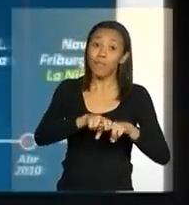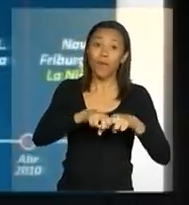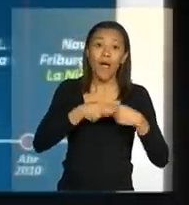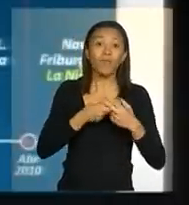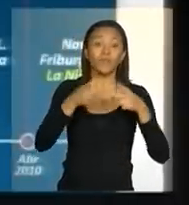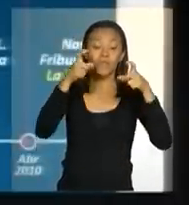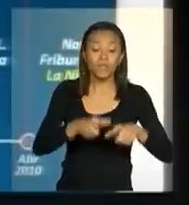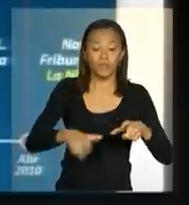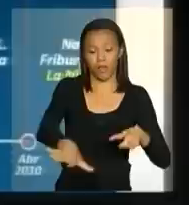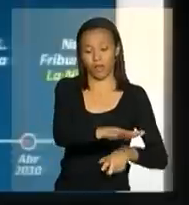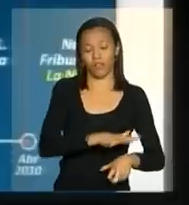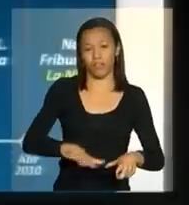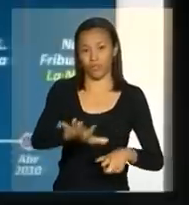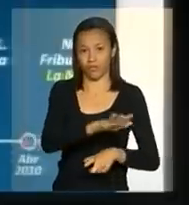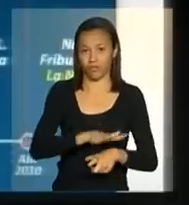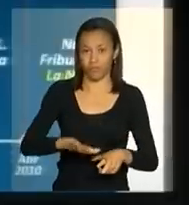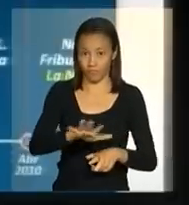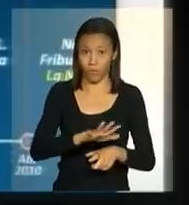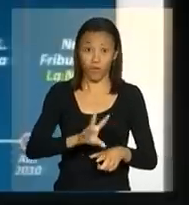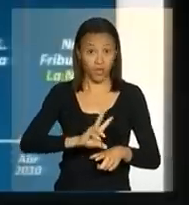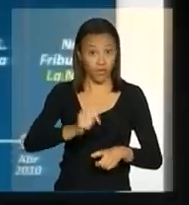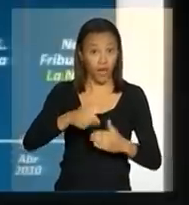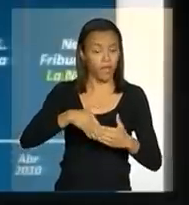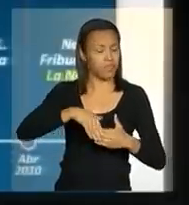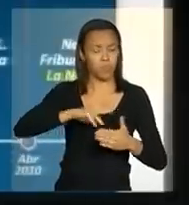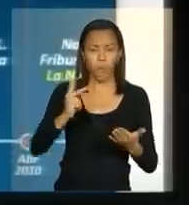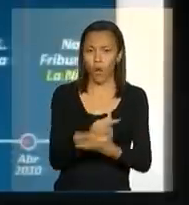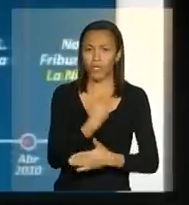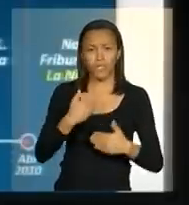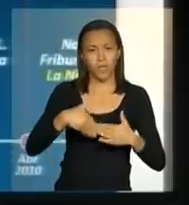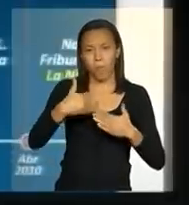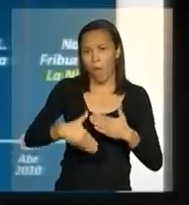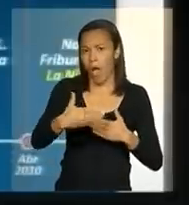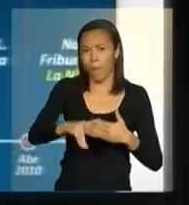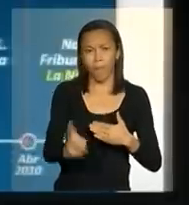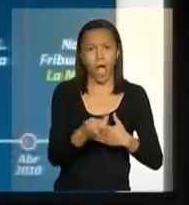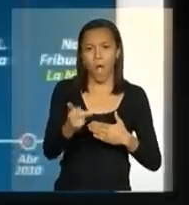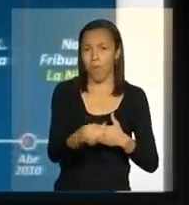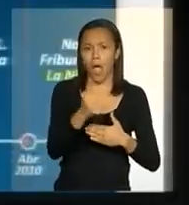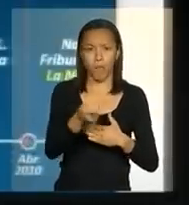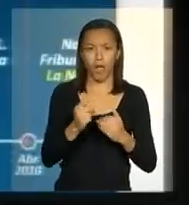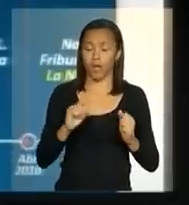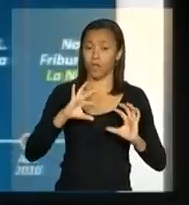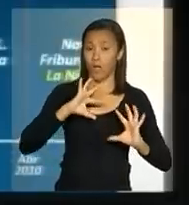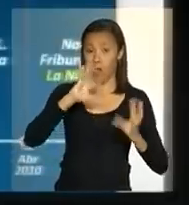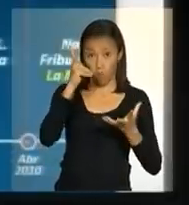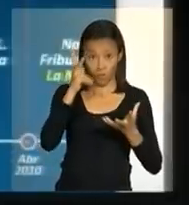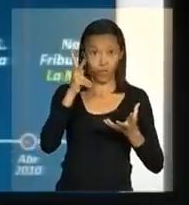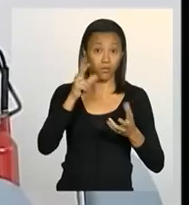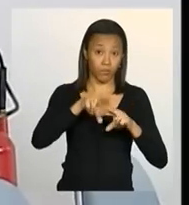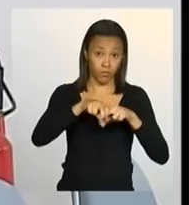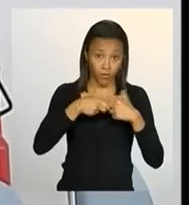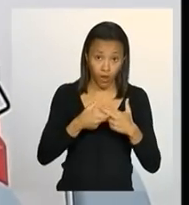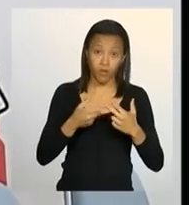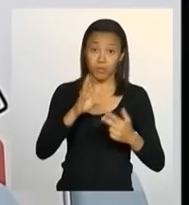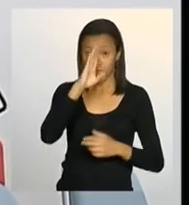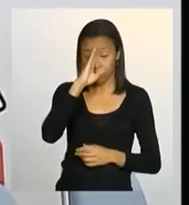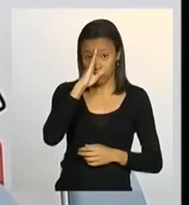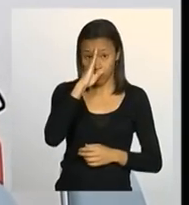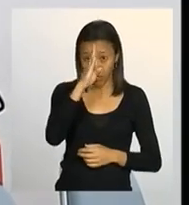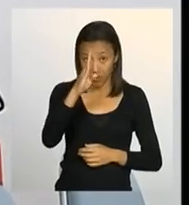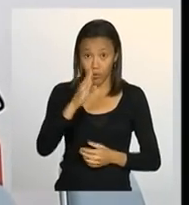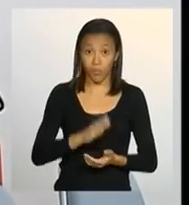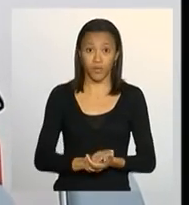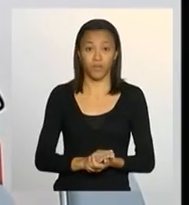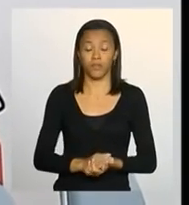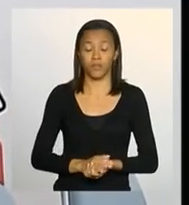locais, associadas a eventos que vão surgindo ao longo do tempo de zonas de convergência do Atlântico Sul, principalmente relacionadas com